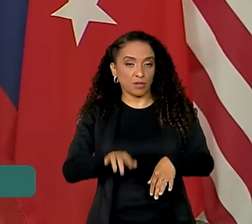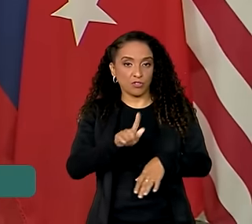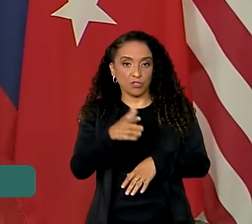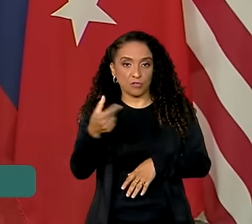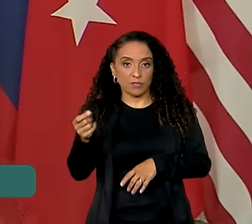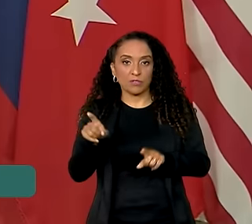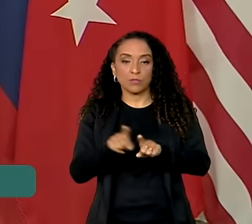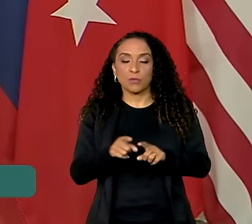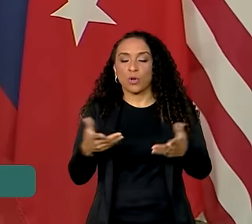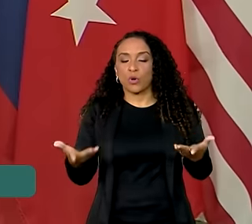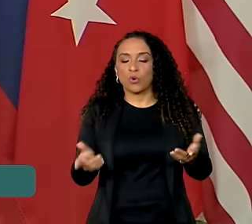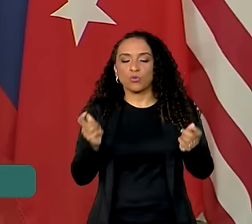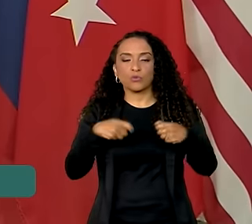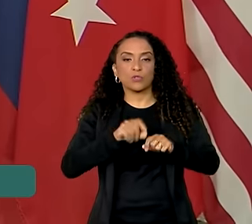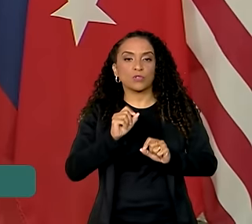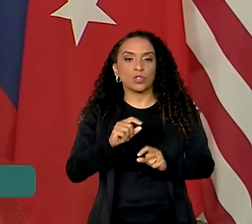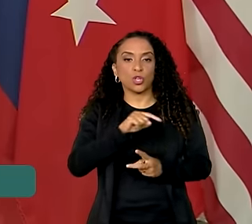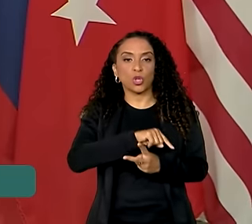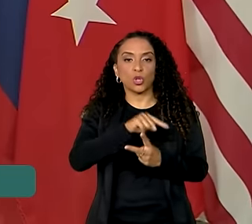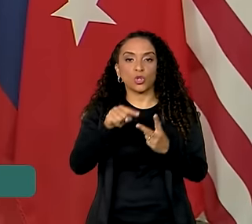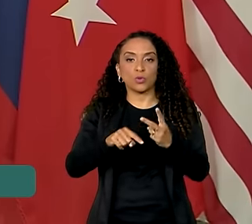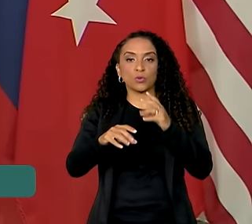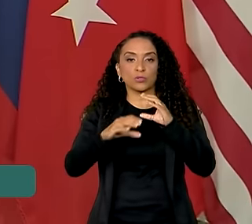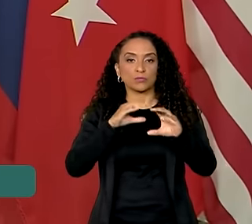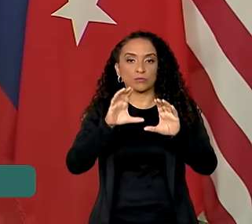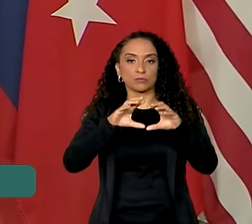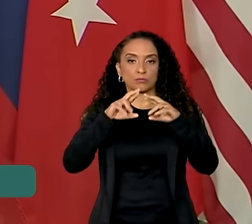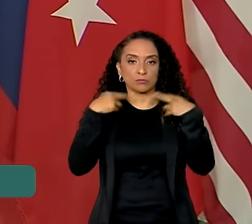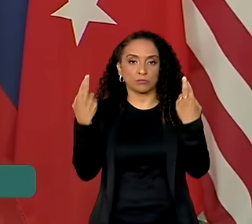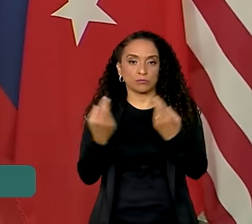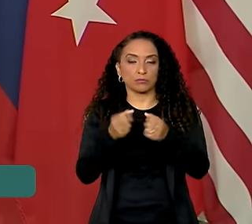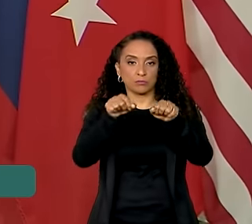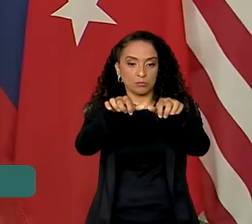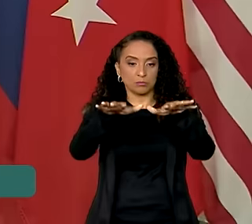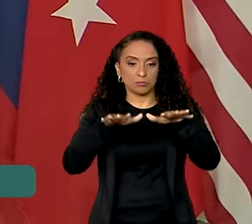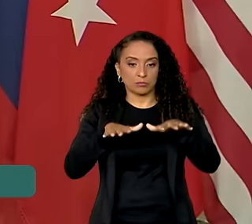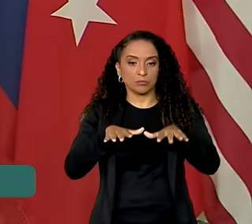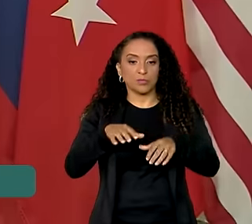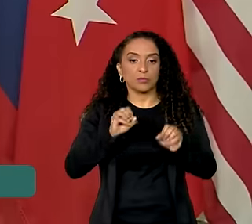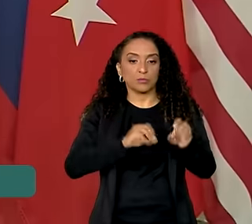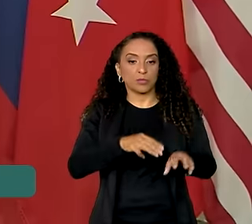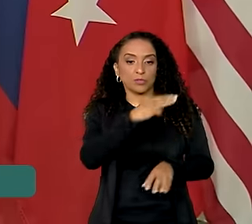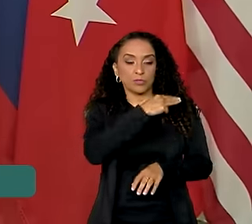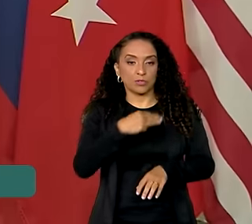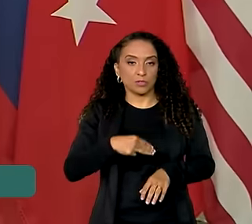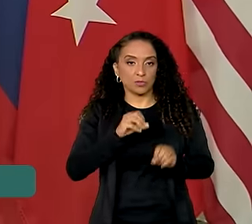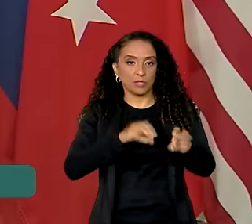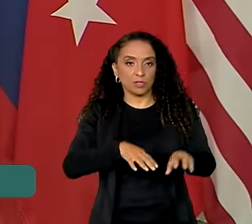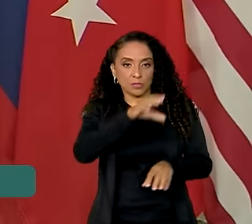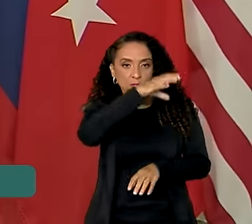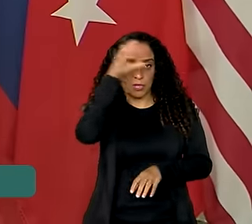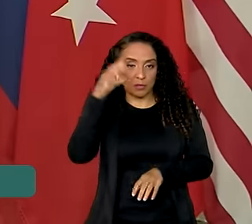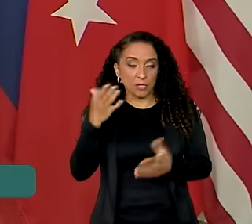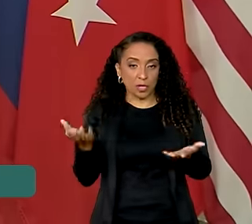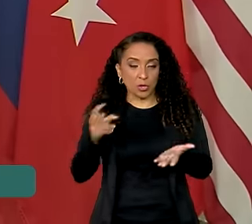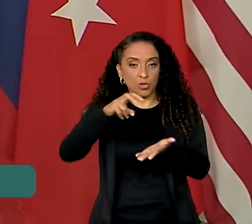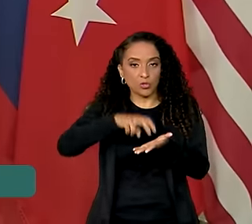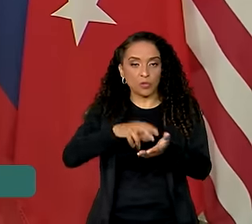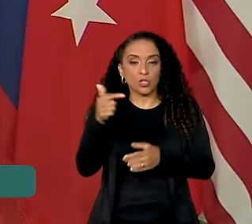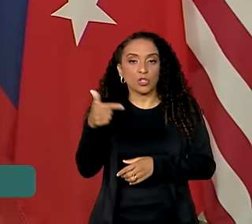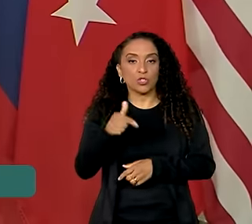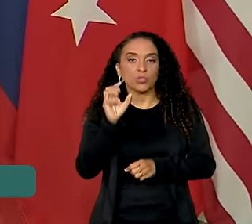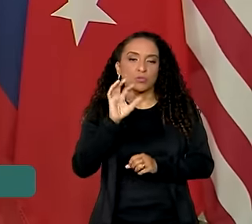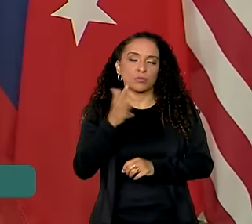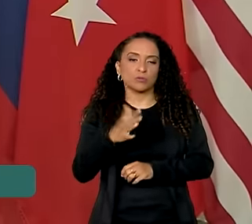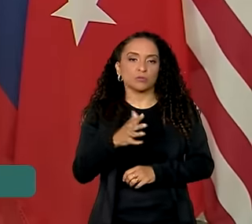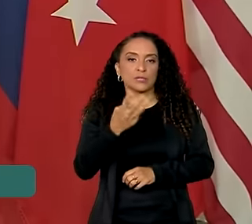Também para hoje estão previstas duas coletivas do ministro da Educação, Camilo Santana. A primeira, agora ainda, pela manhã e a segunda,